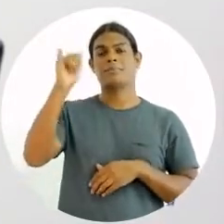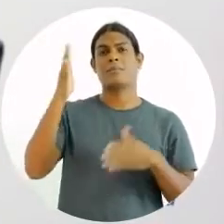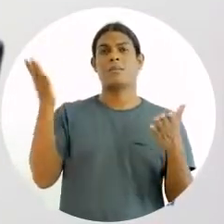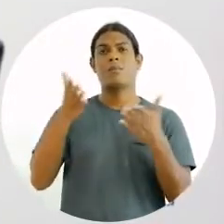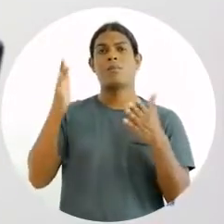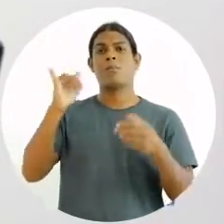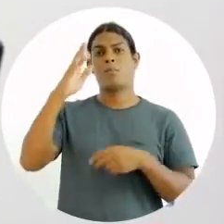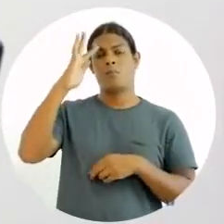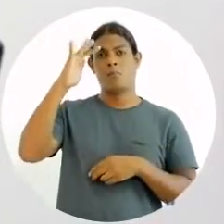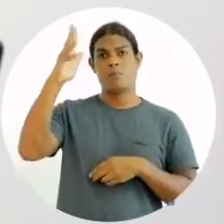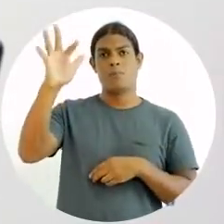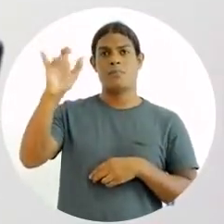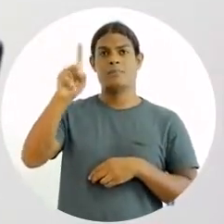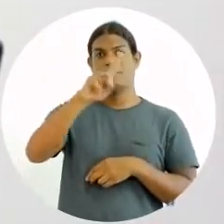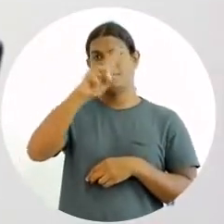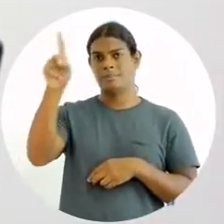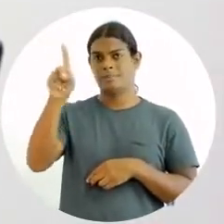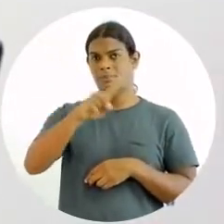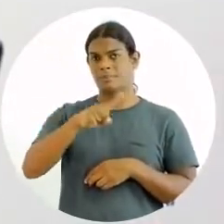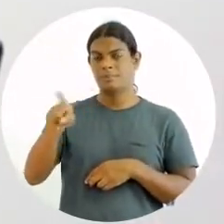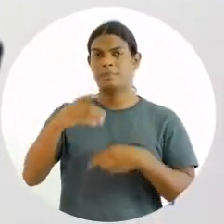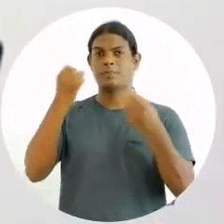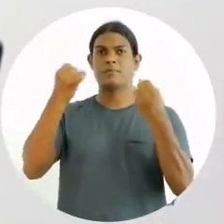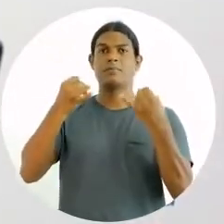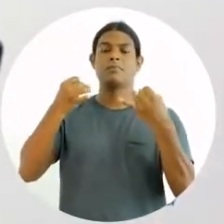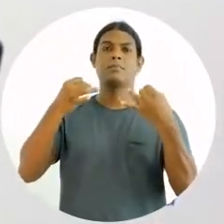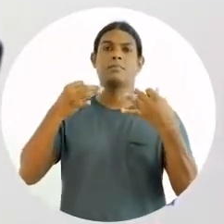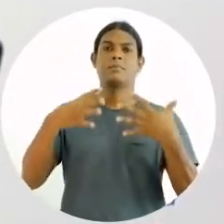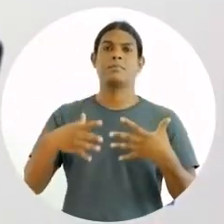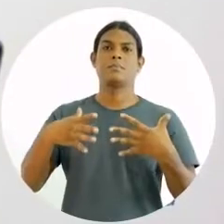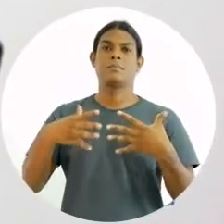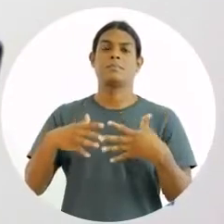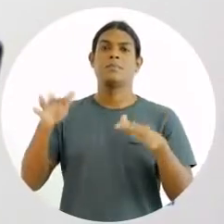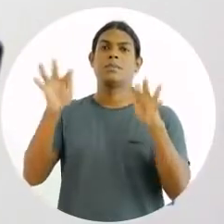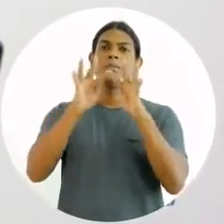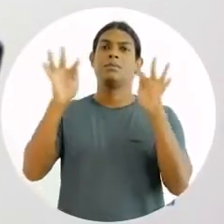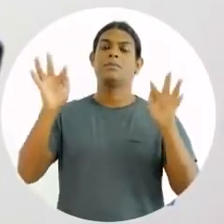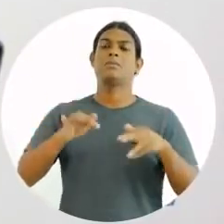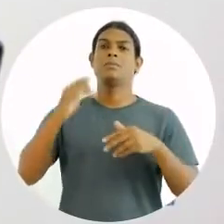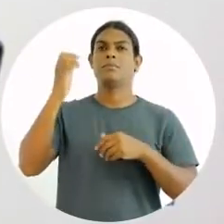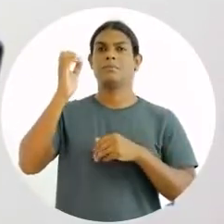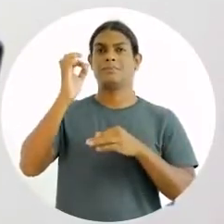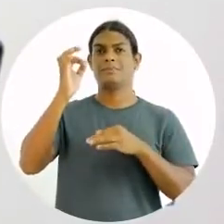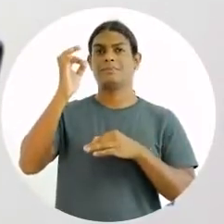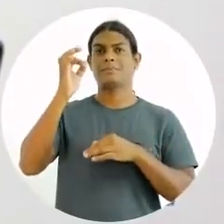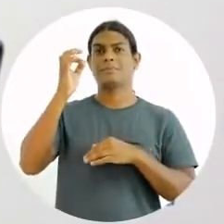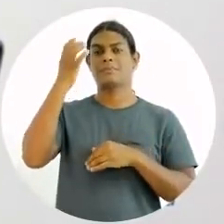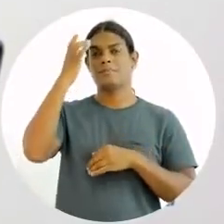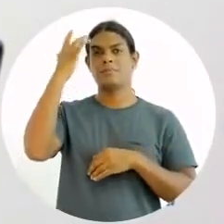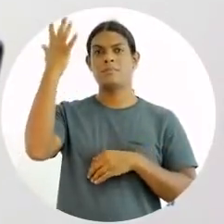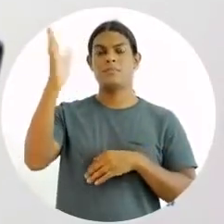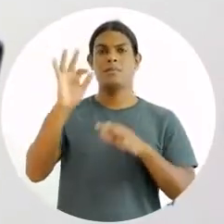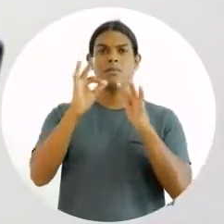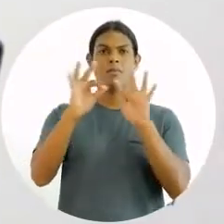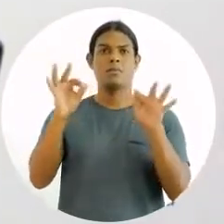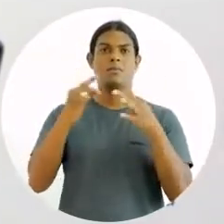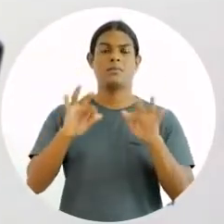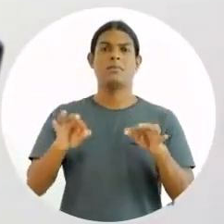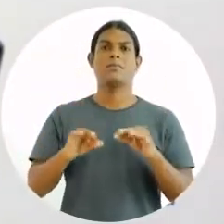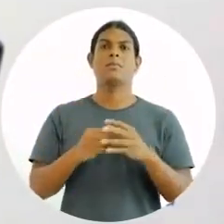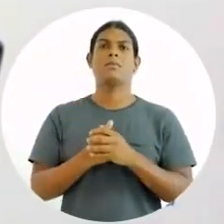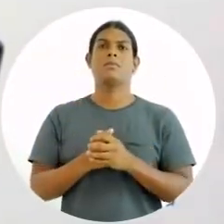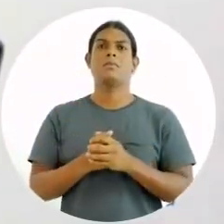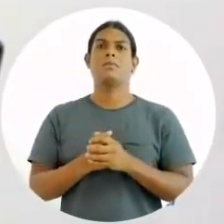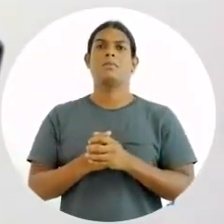Vamos para a teoria Z. A teoria Z, ela diz o seguinte, de uma forma muito simples, a produtividade